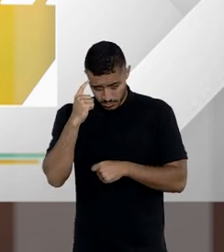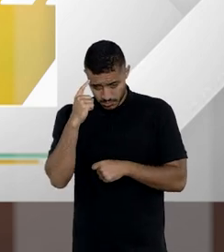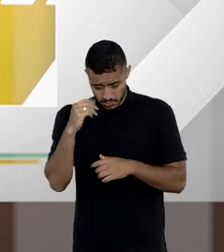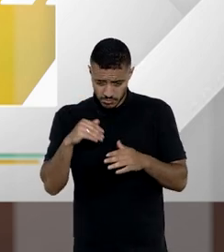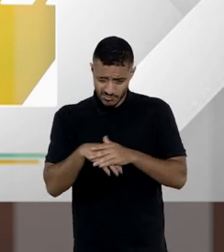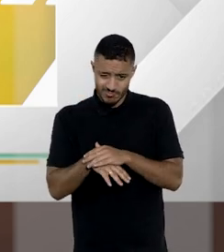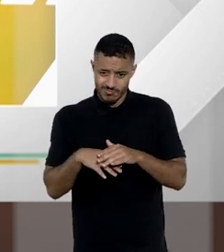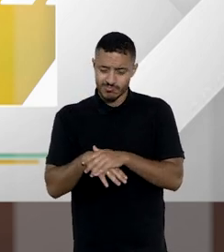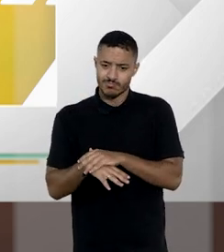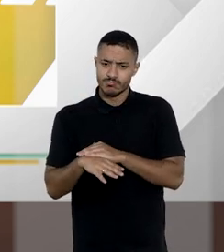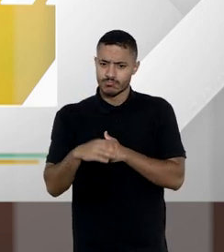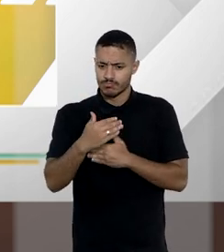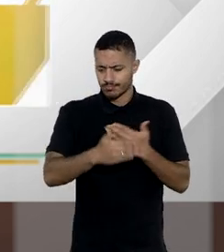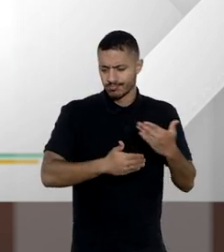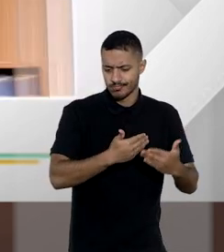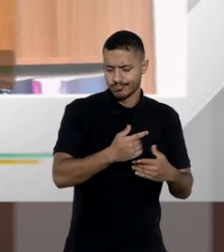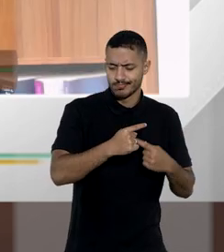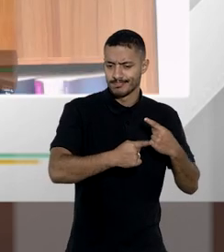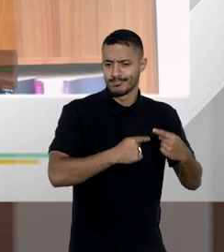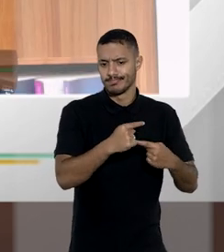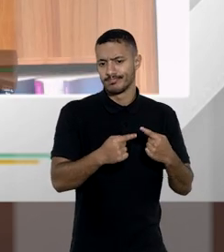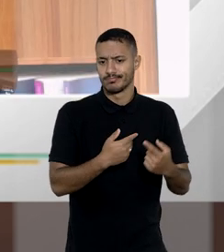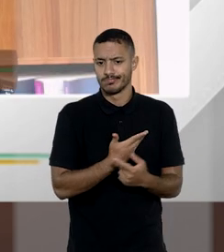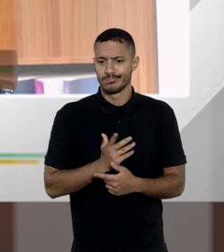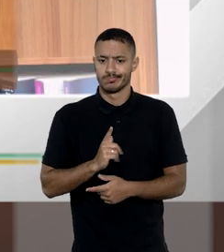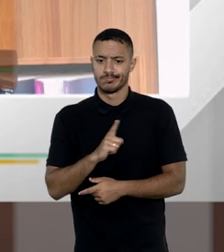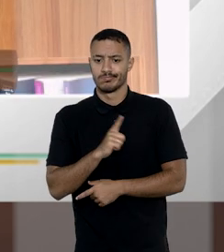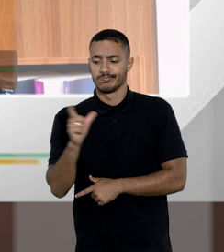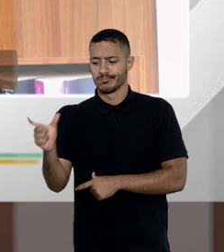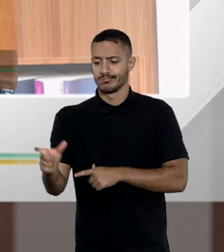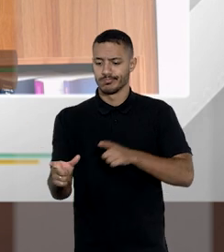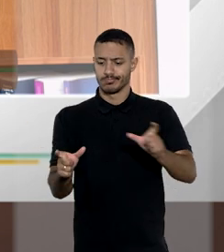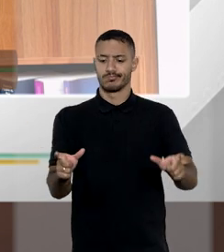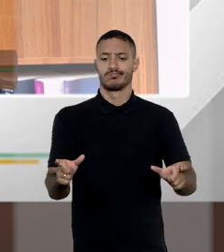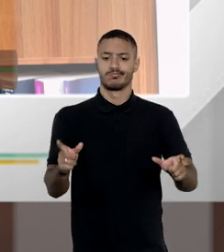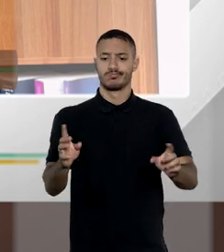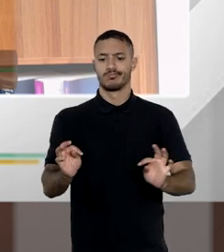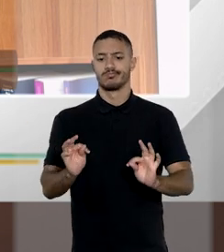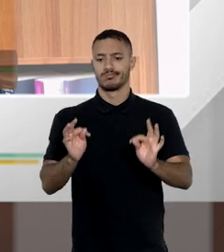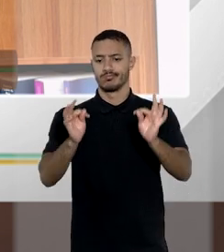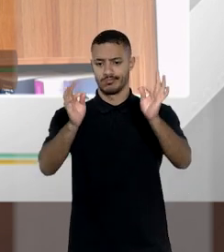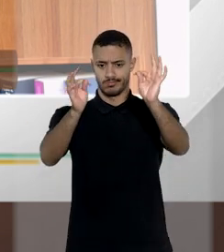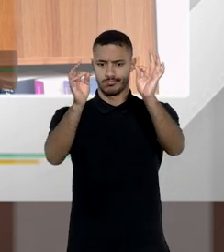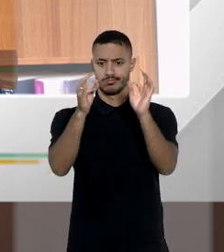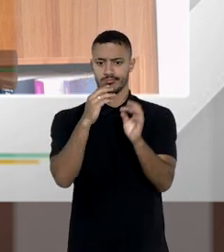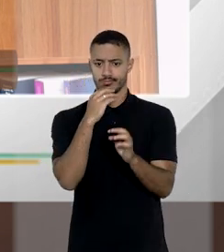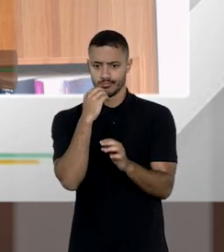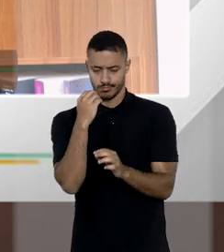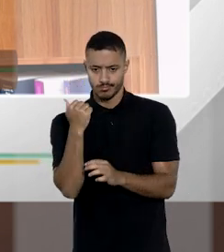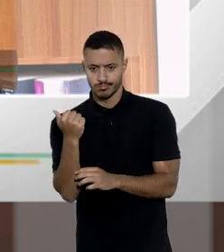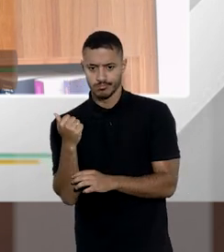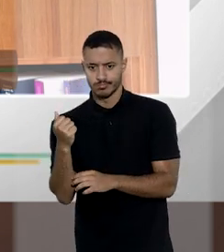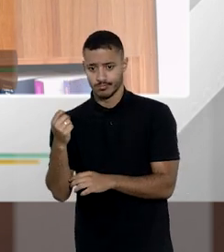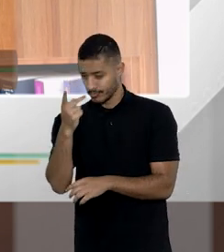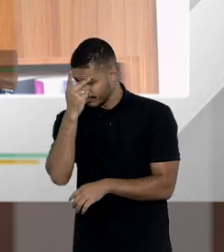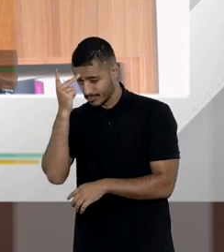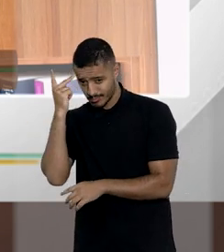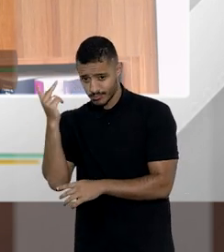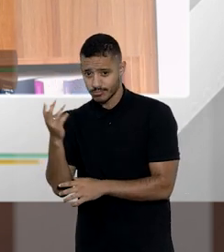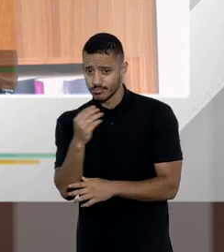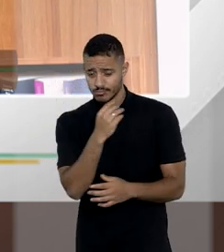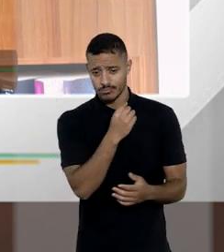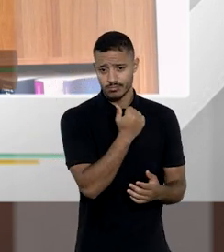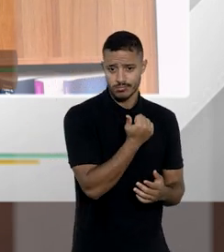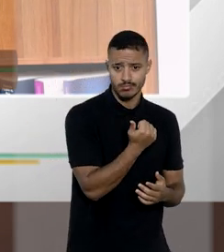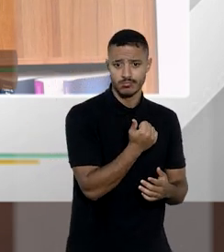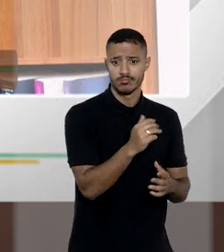pensar na prática sucessória porque nós temos duas categorias de bens digitais nós temos bens patrimoniais nós